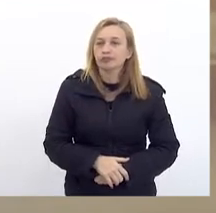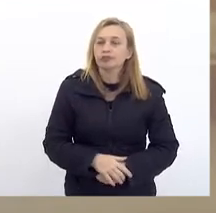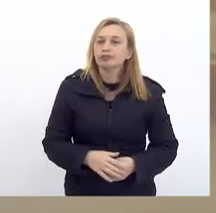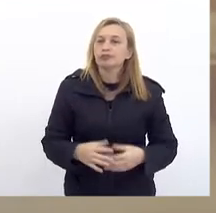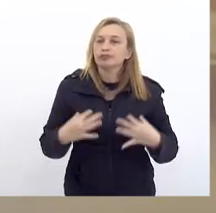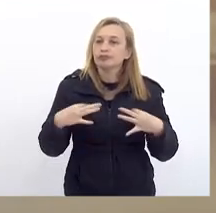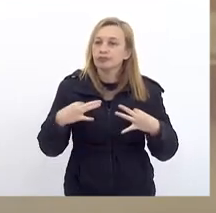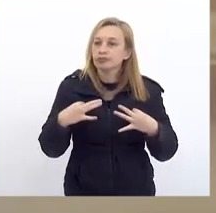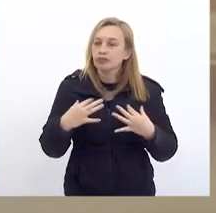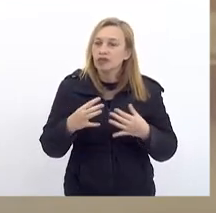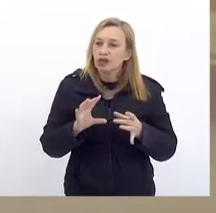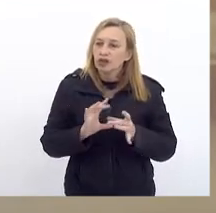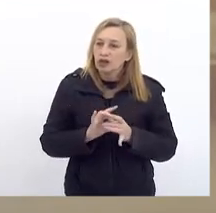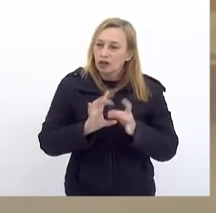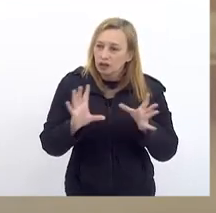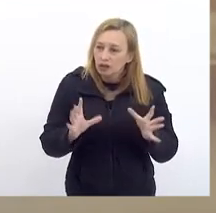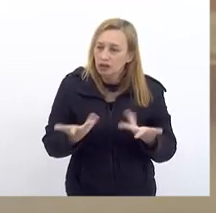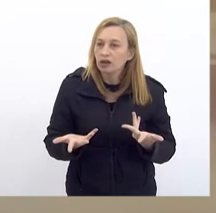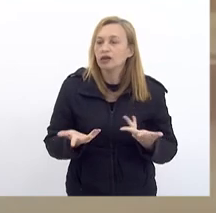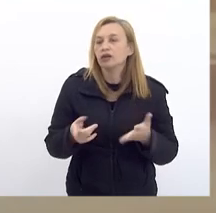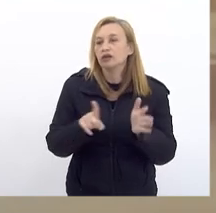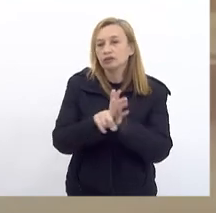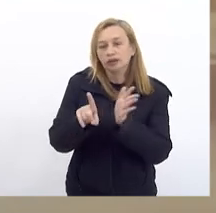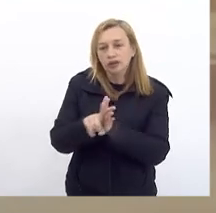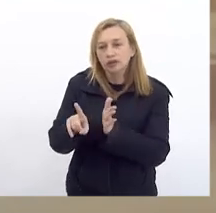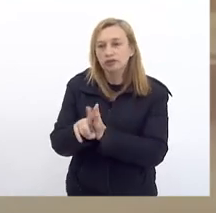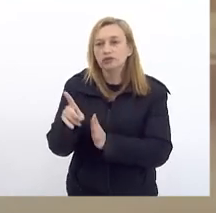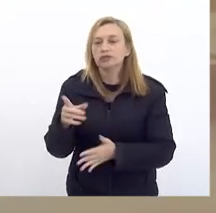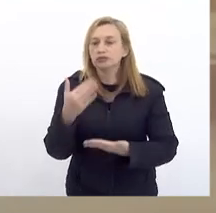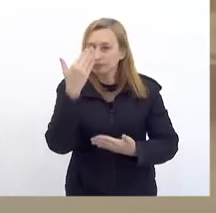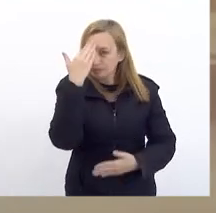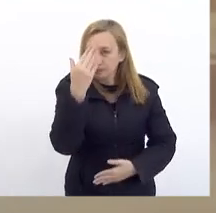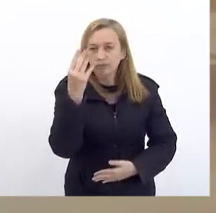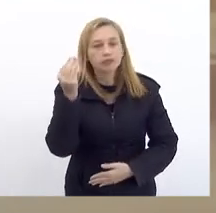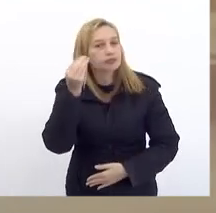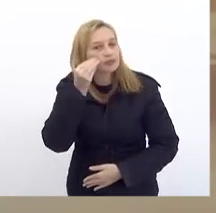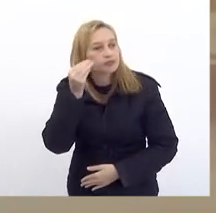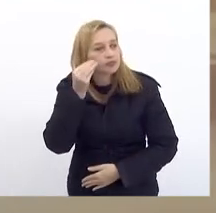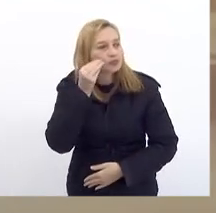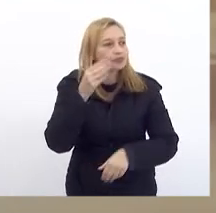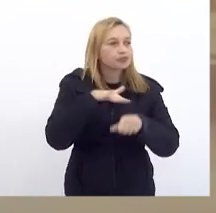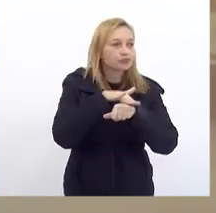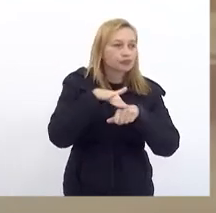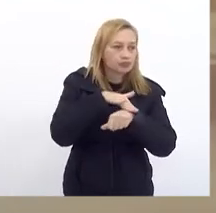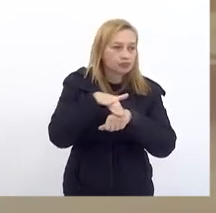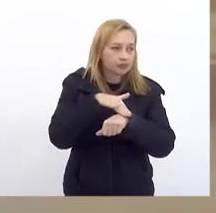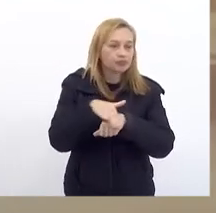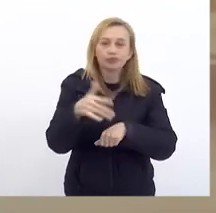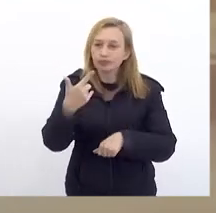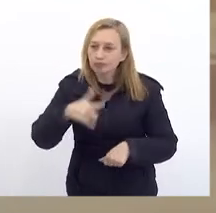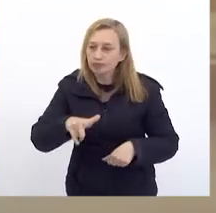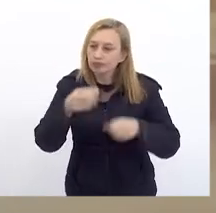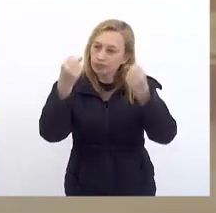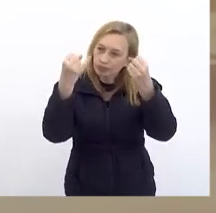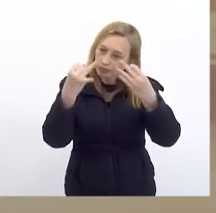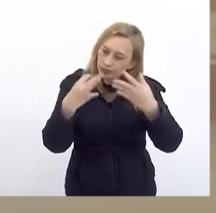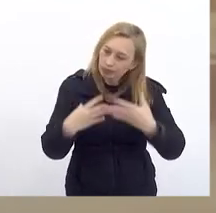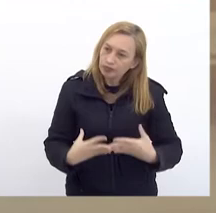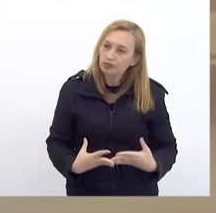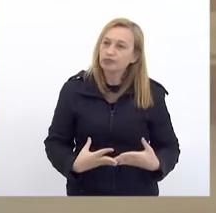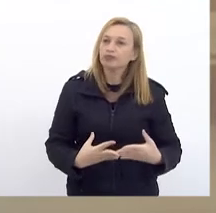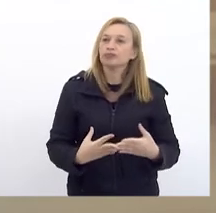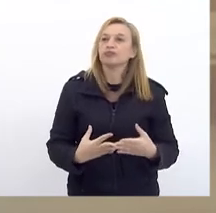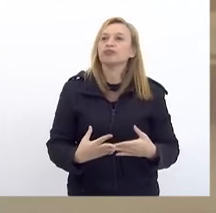perguntas Dos senhores E agradecemos A oportunidade De poder Estar conversando E mais uma vez Explicando E